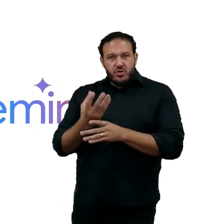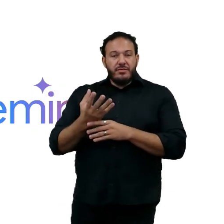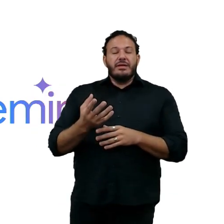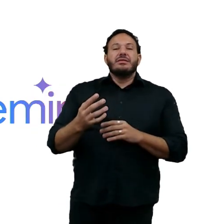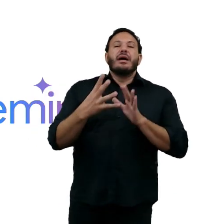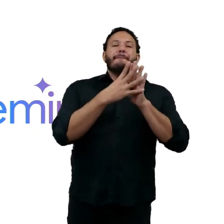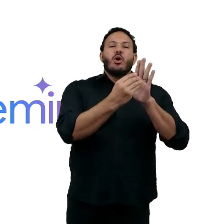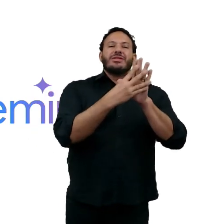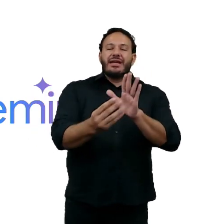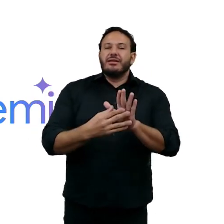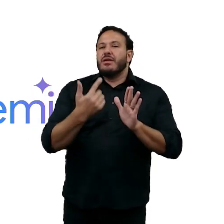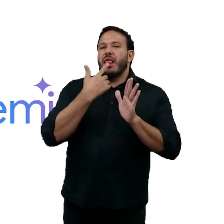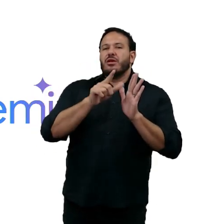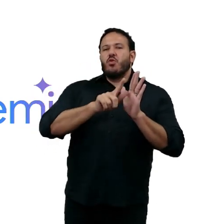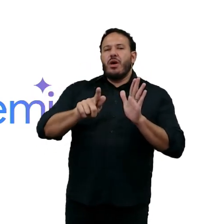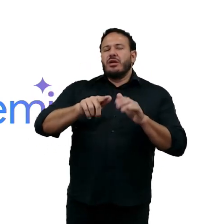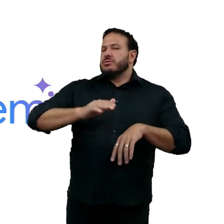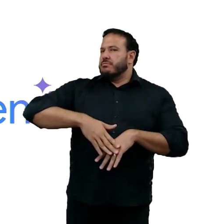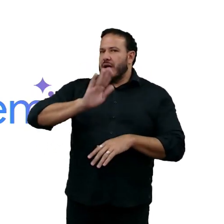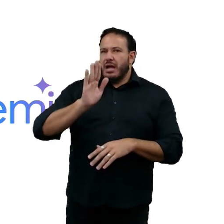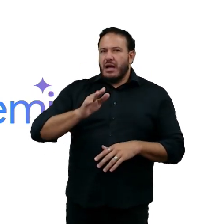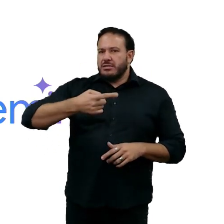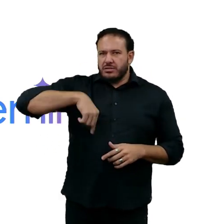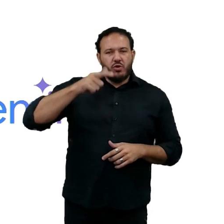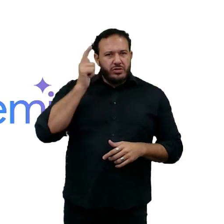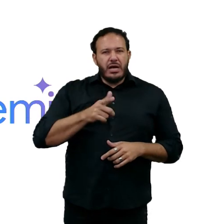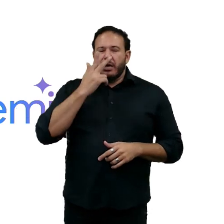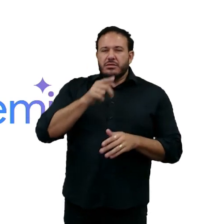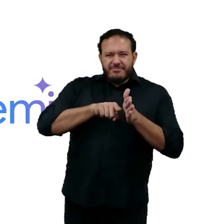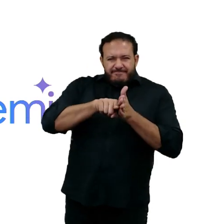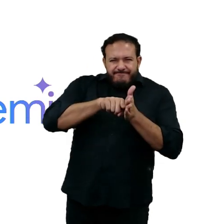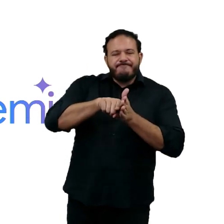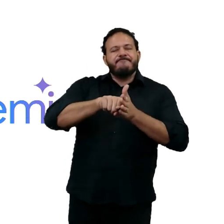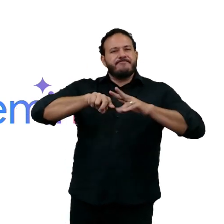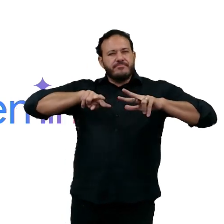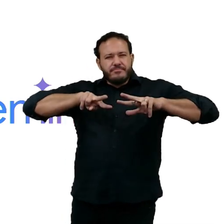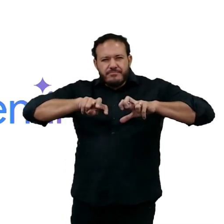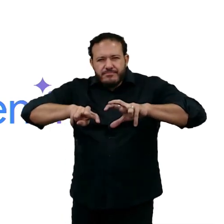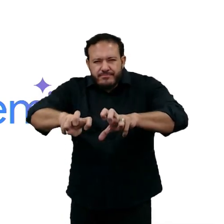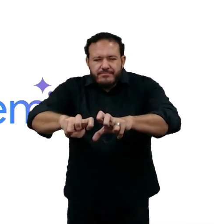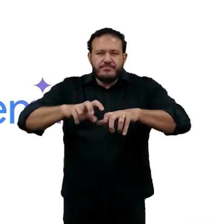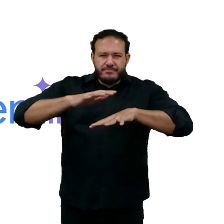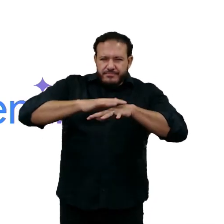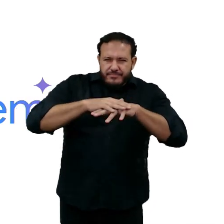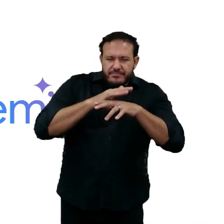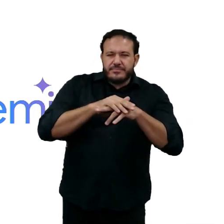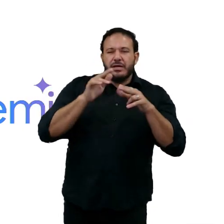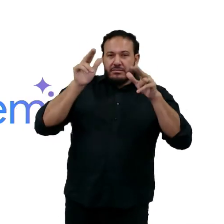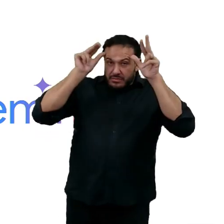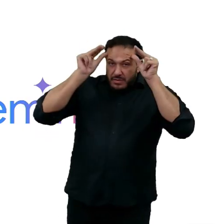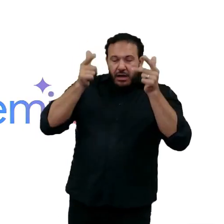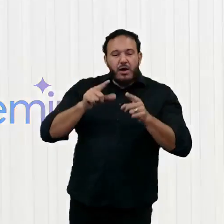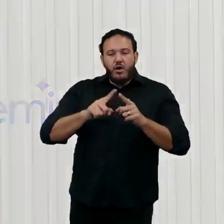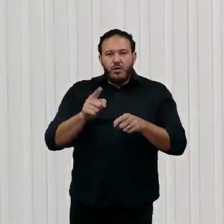de linguagem é muito maior. Agora podemos ter perícia mais profunda de xadrez ou reconhecimento de cachorros ou para jogar gol,